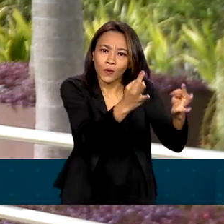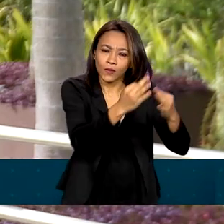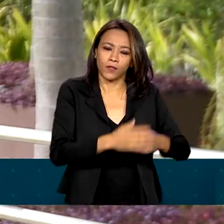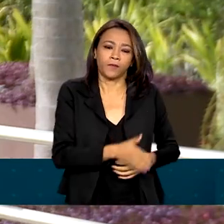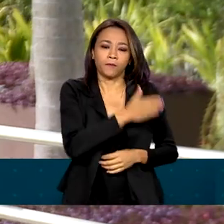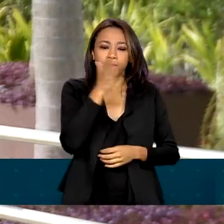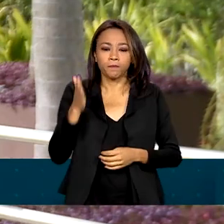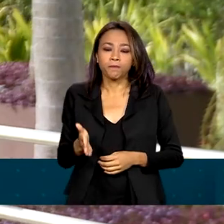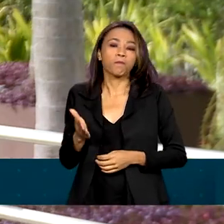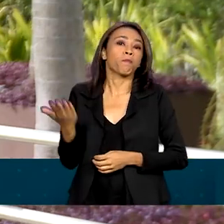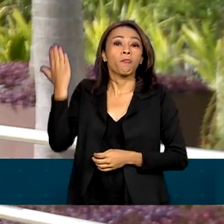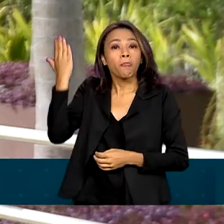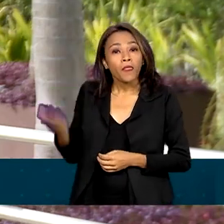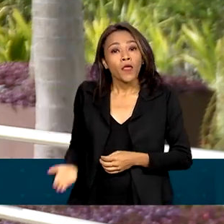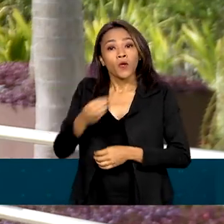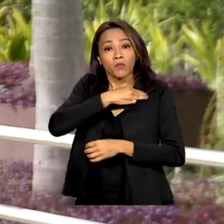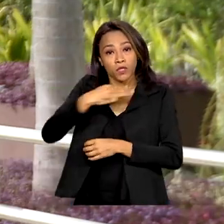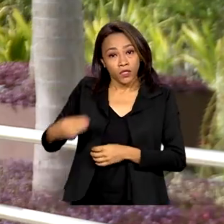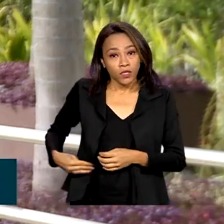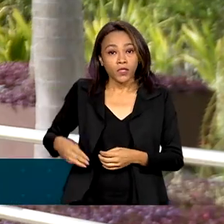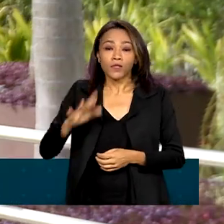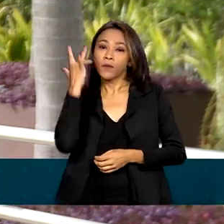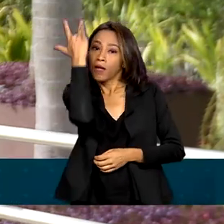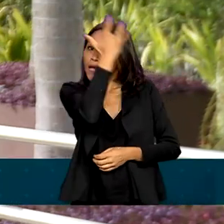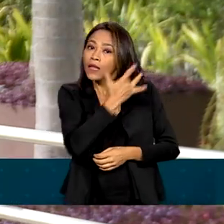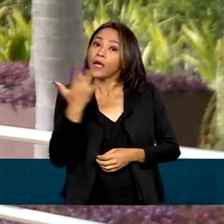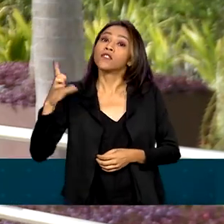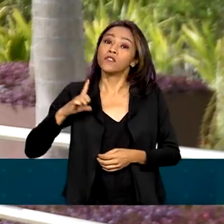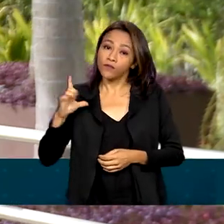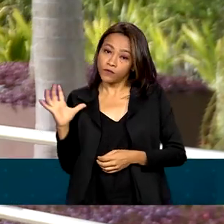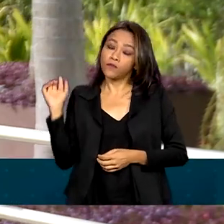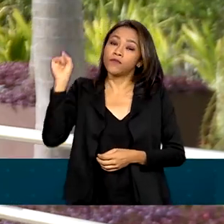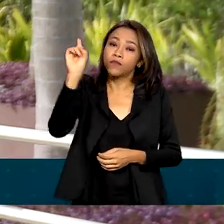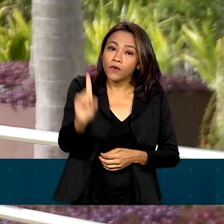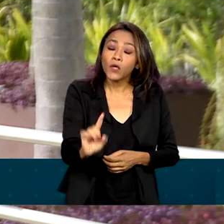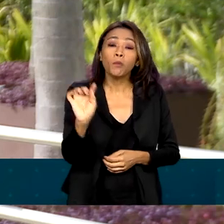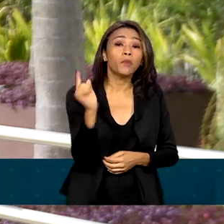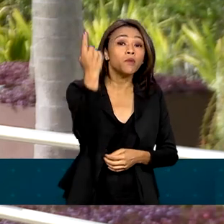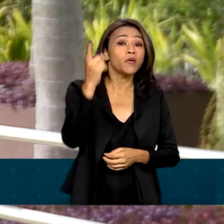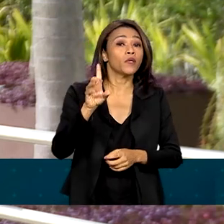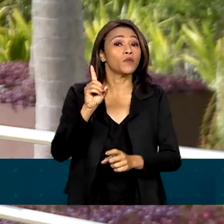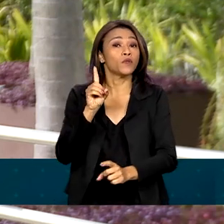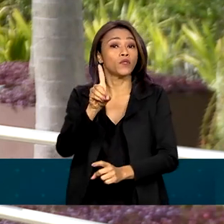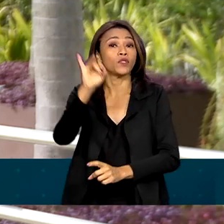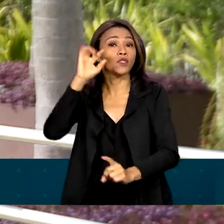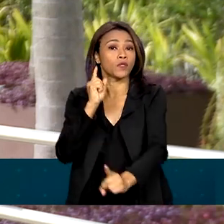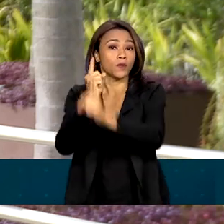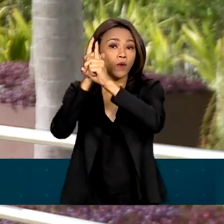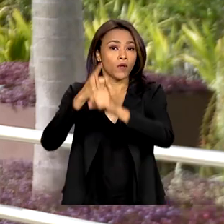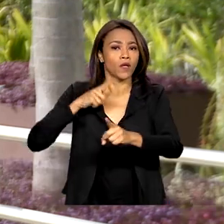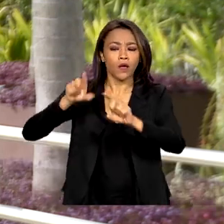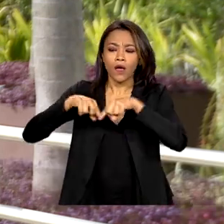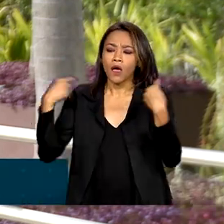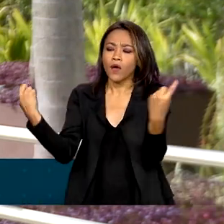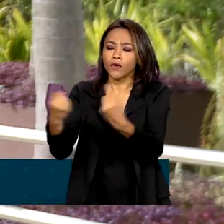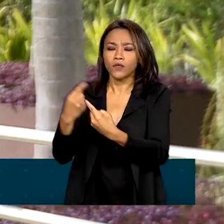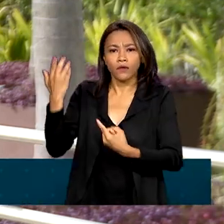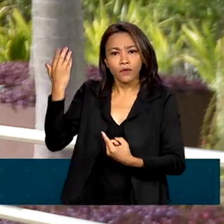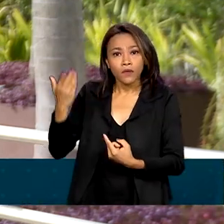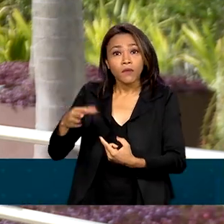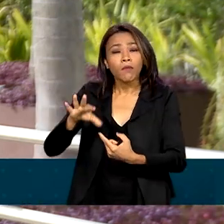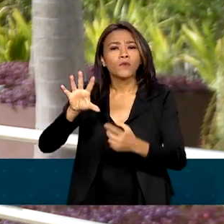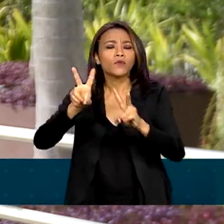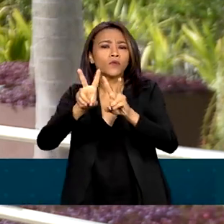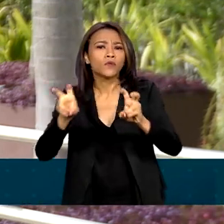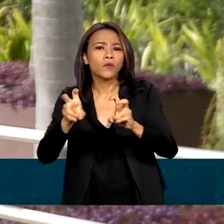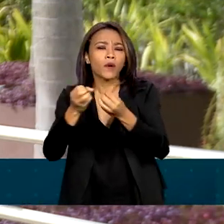Fernando Haddad também está em Davos e teve um primeiro dia dedicado a reuniões, como com o chefe do Programa das Nações Unidas para o